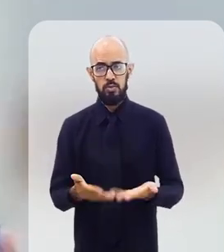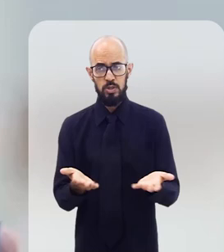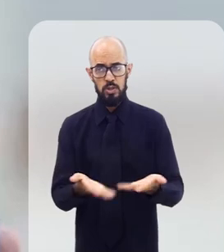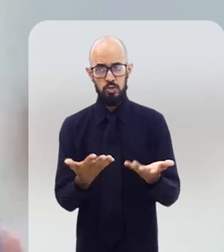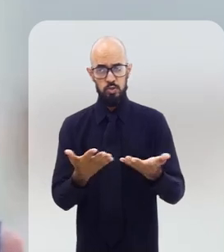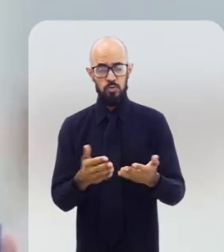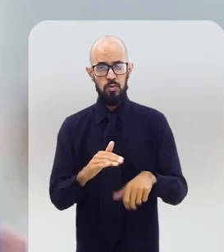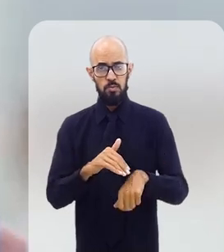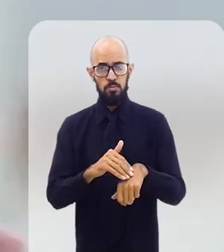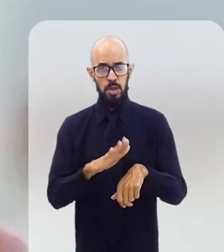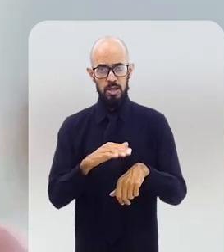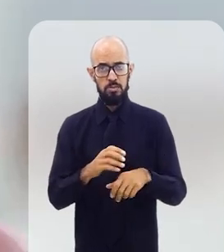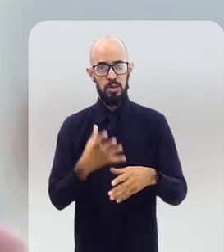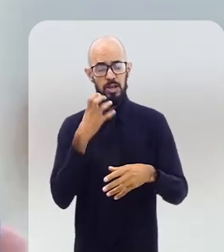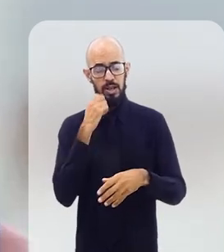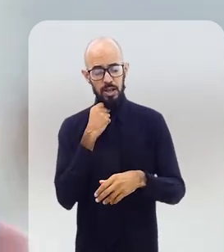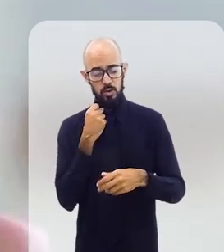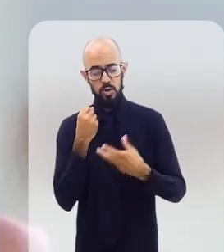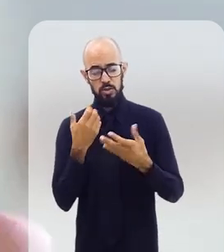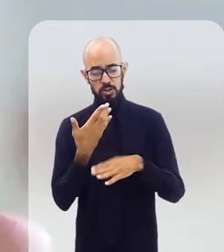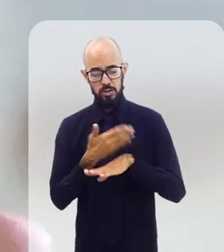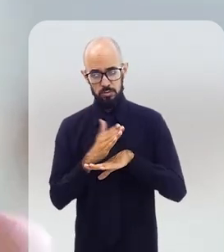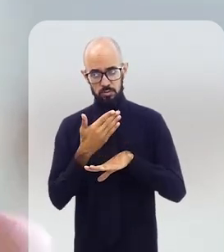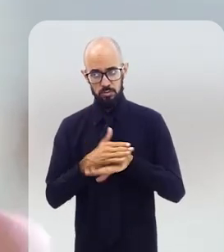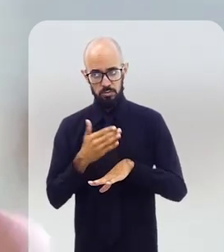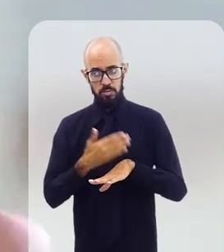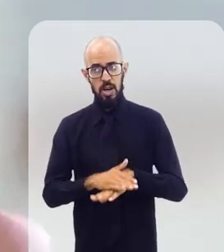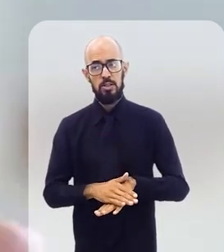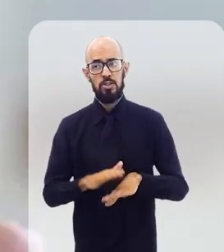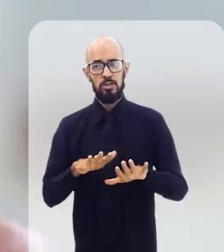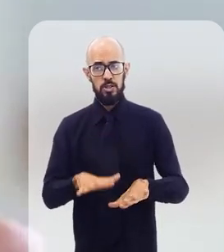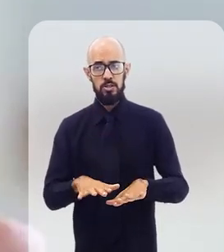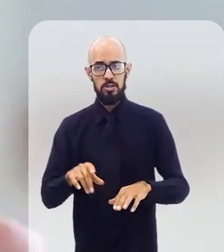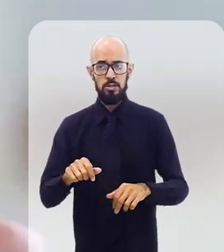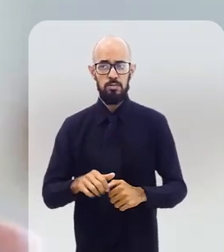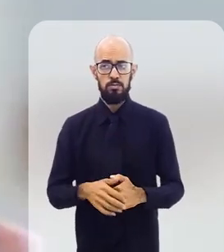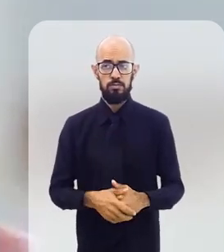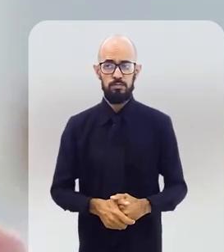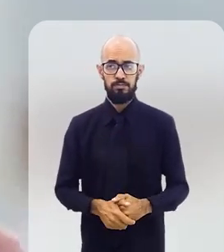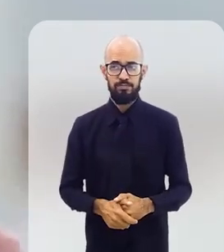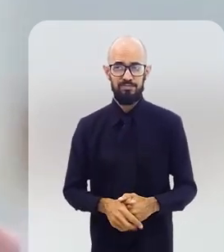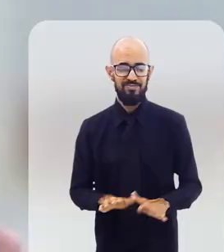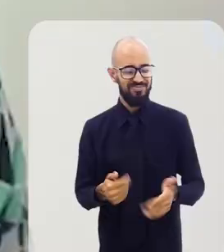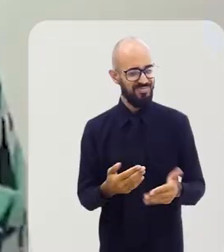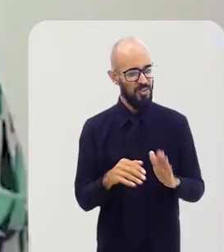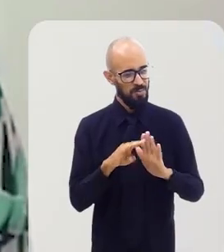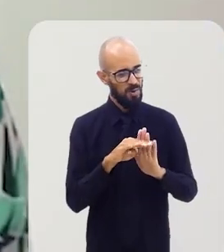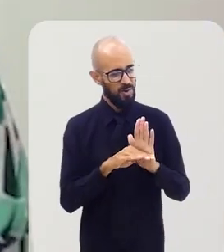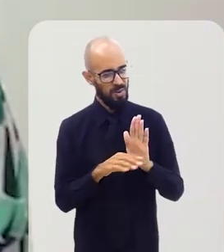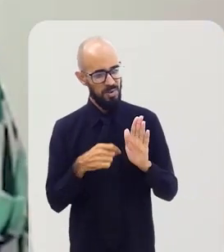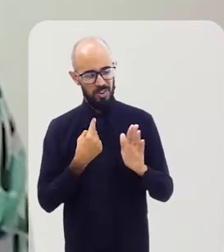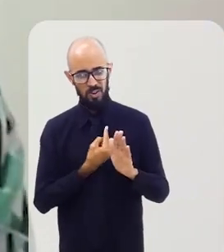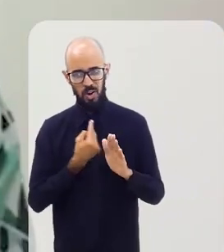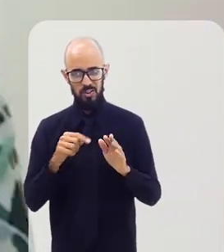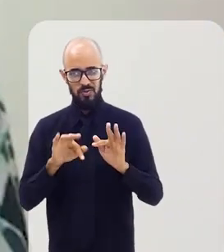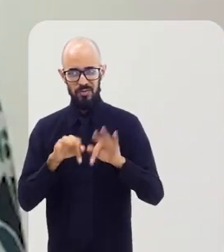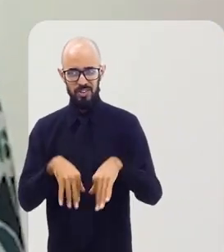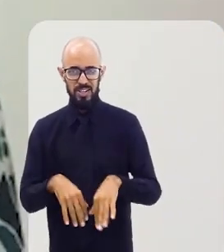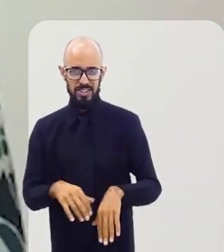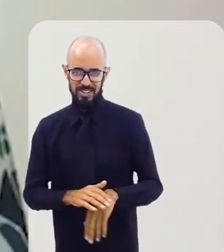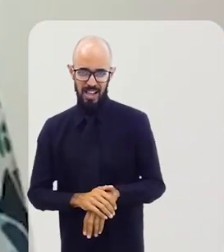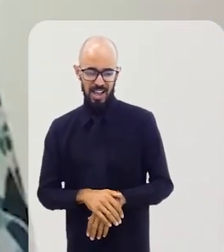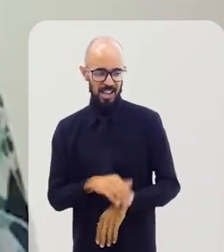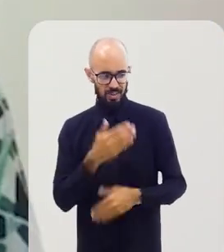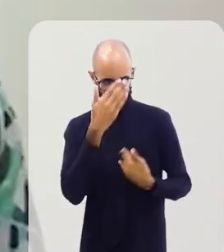mais para que ele até adote essas práticas no nosso negócio, né? No dia a dia, Bem, o nosso programa vai chegando ao fim. Eu